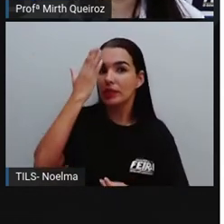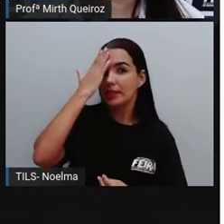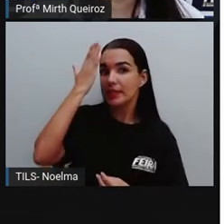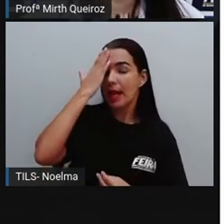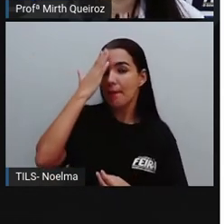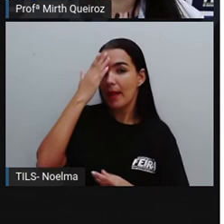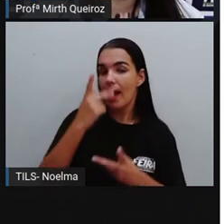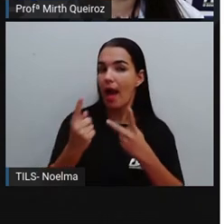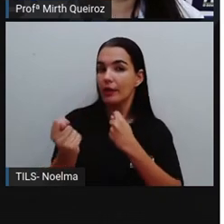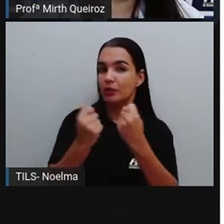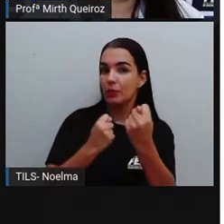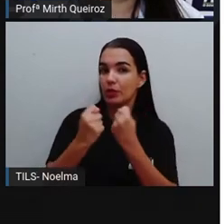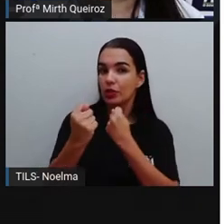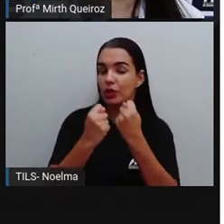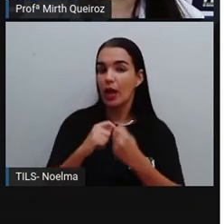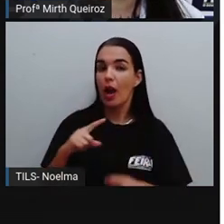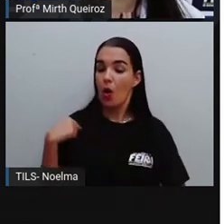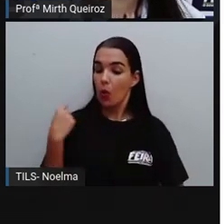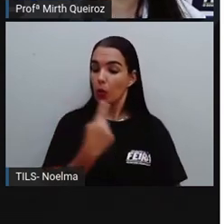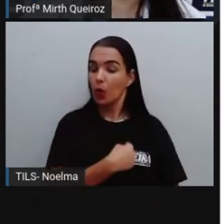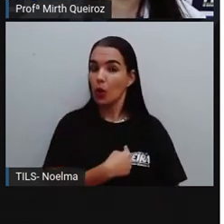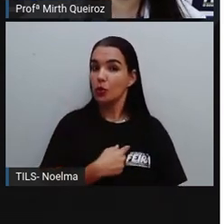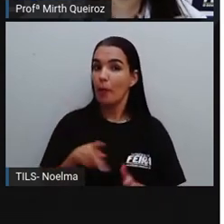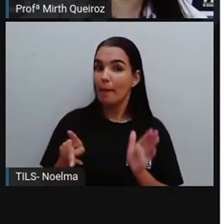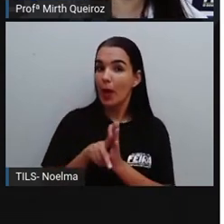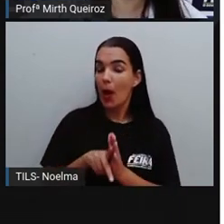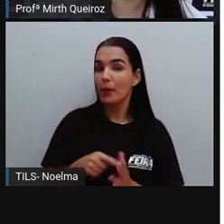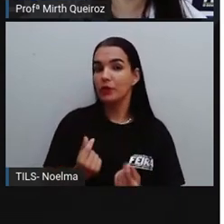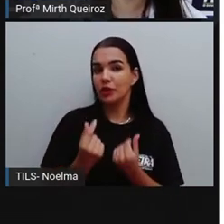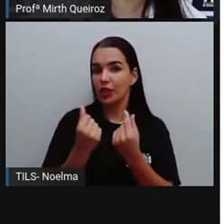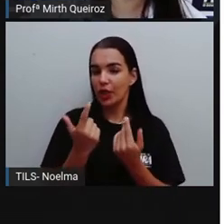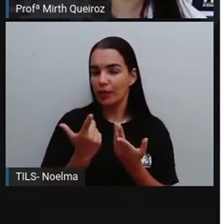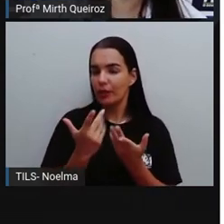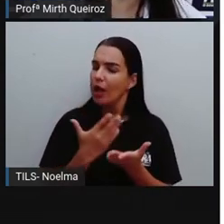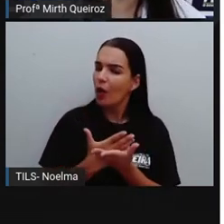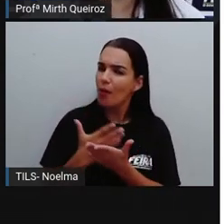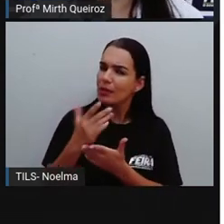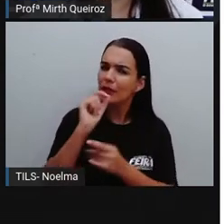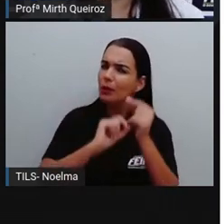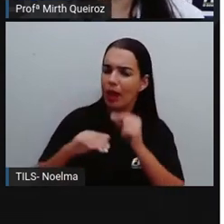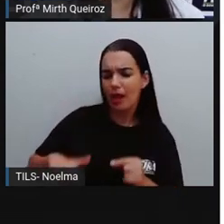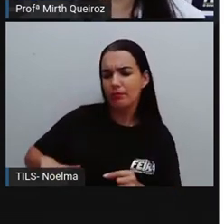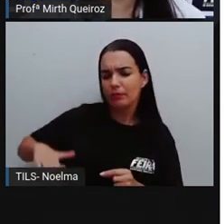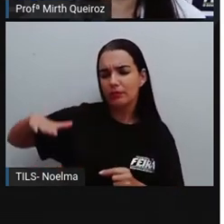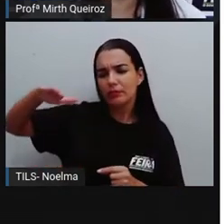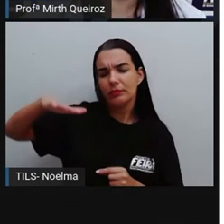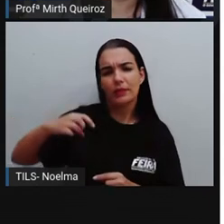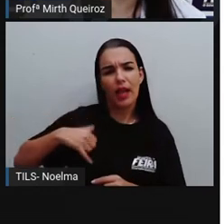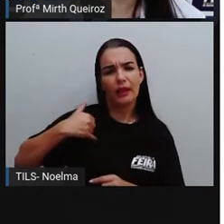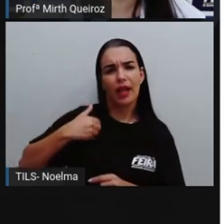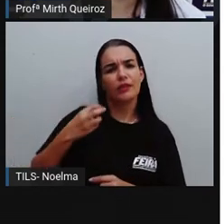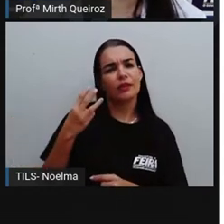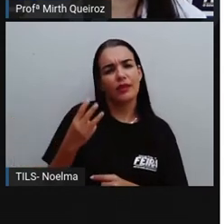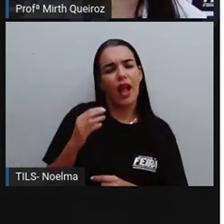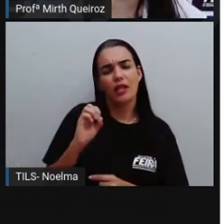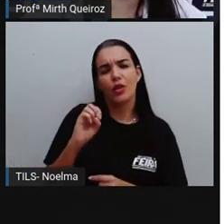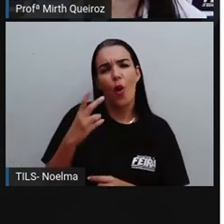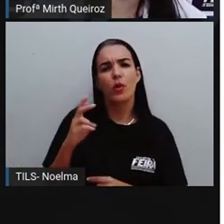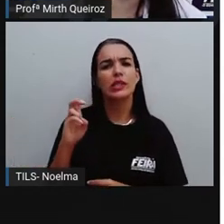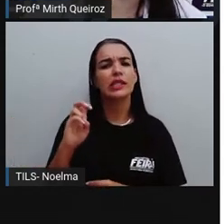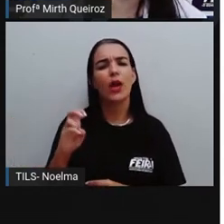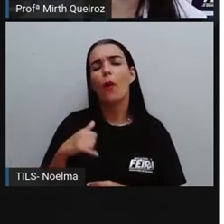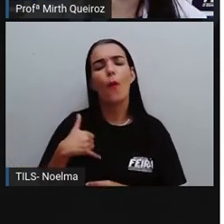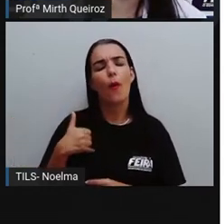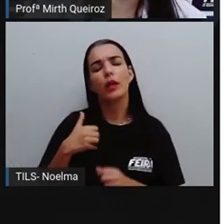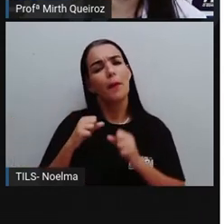administrar o nosso dinheiro. E desde a infância, desde os 3, 5 anos, a gente já pode trabalhar